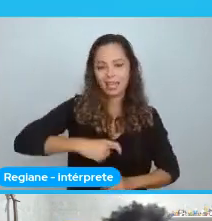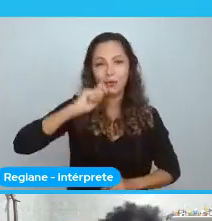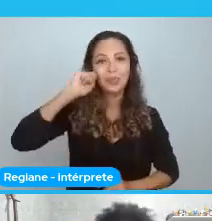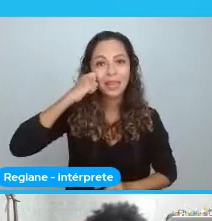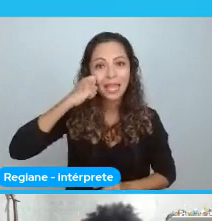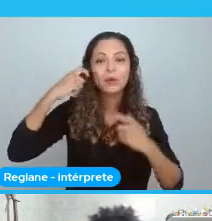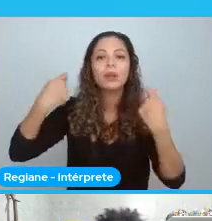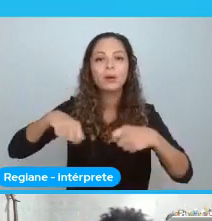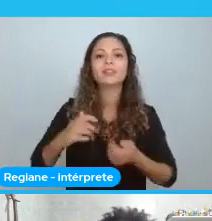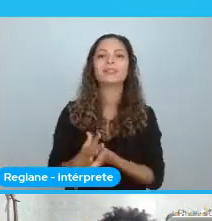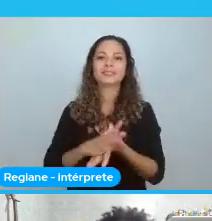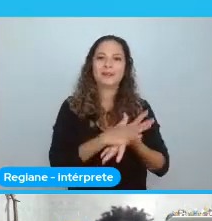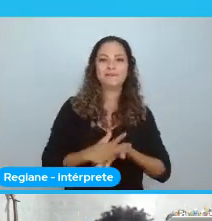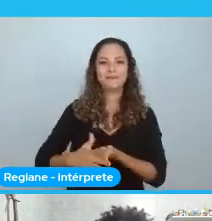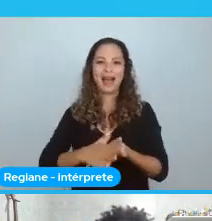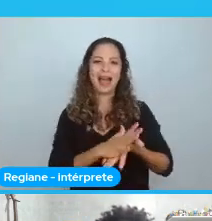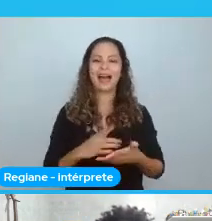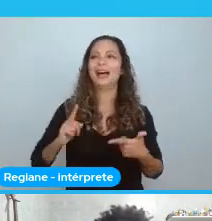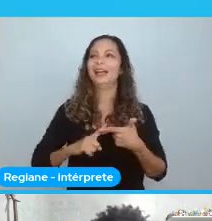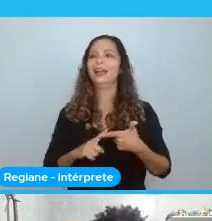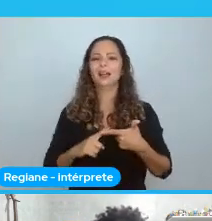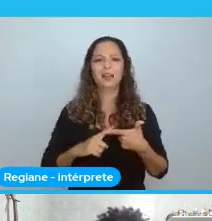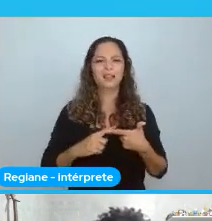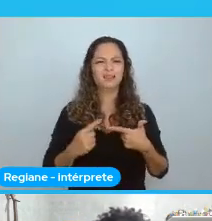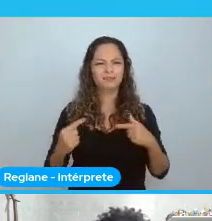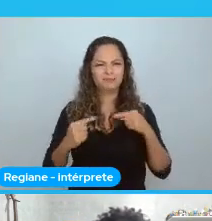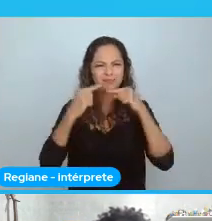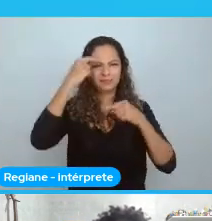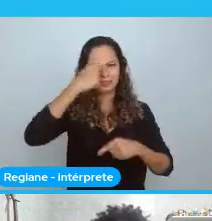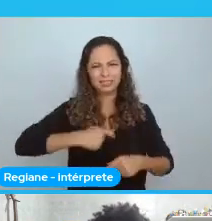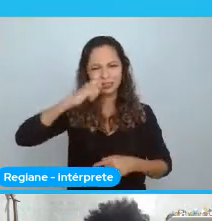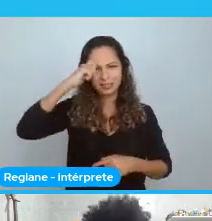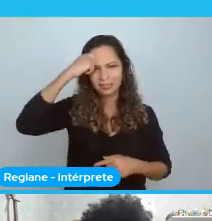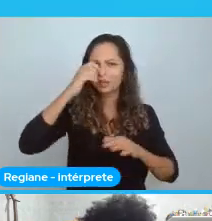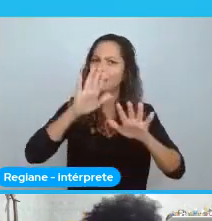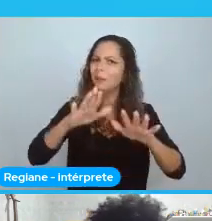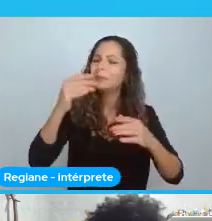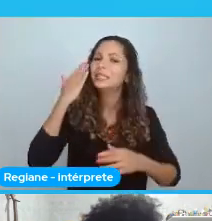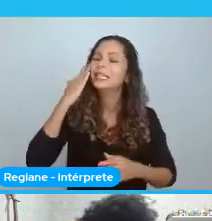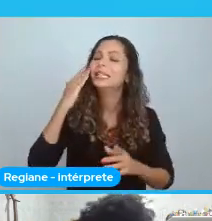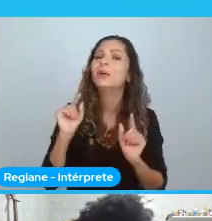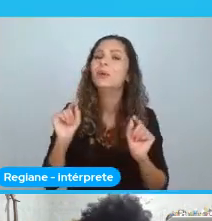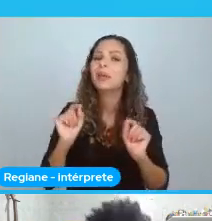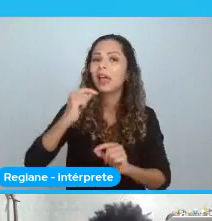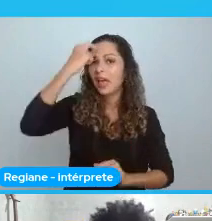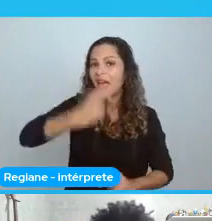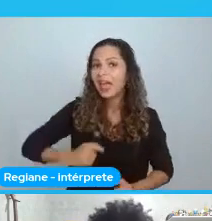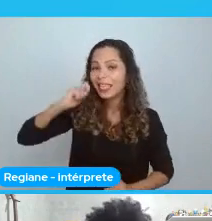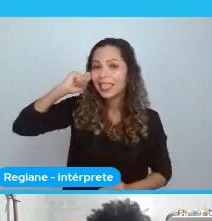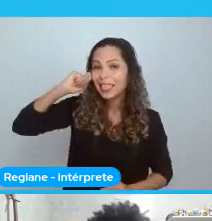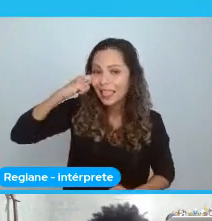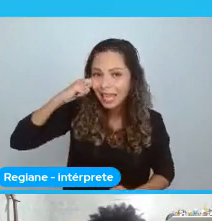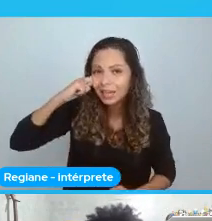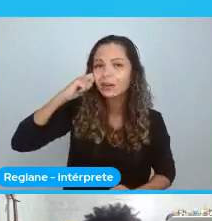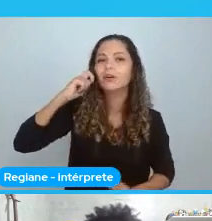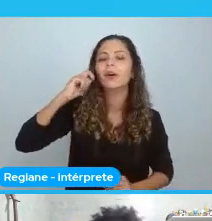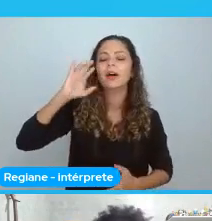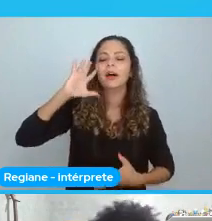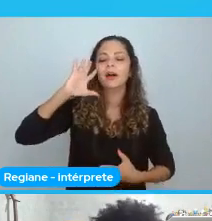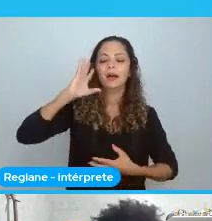saber isso. Aquilo. Não sei o que. E as pessoas precisam entender. Que entender o que é ser negro. É um processo.